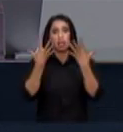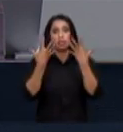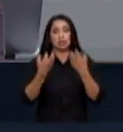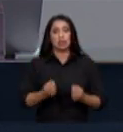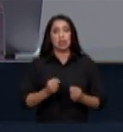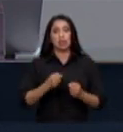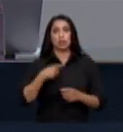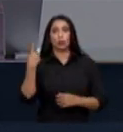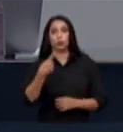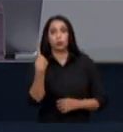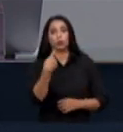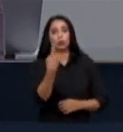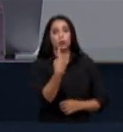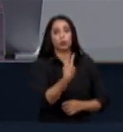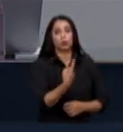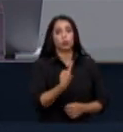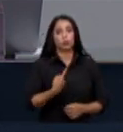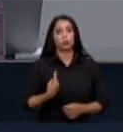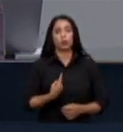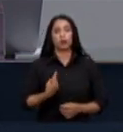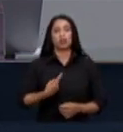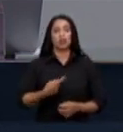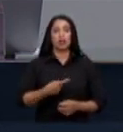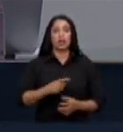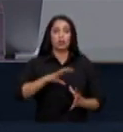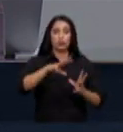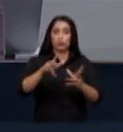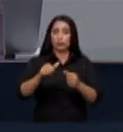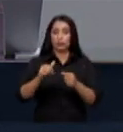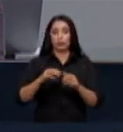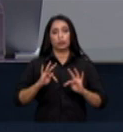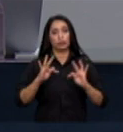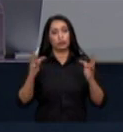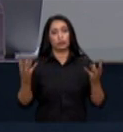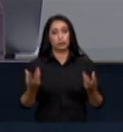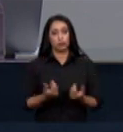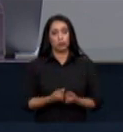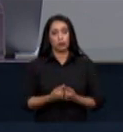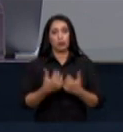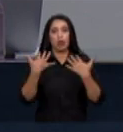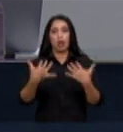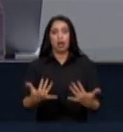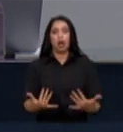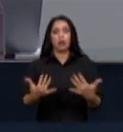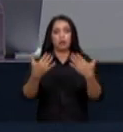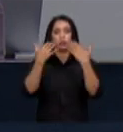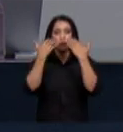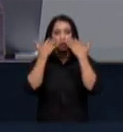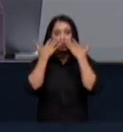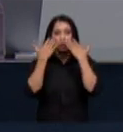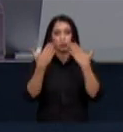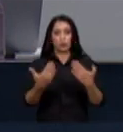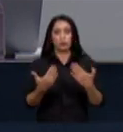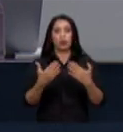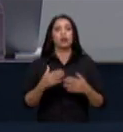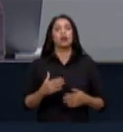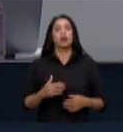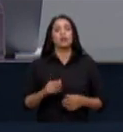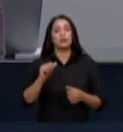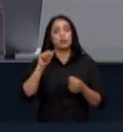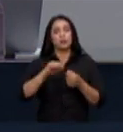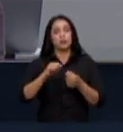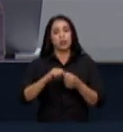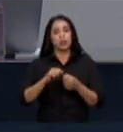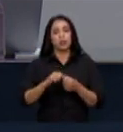furacões em diferentes partes do planeta a audiência pública foi convocada para obter